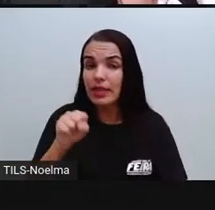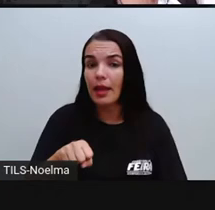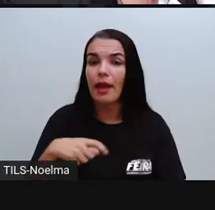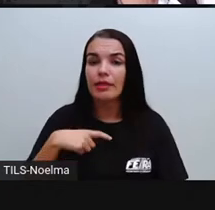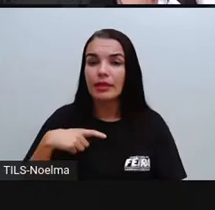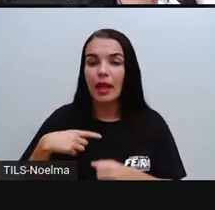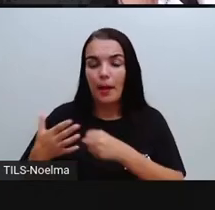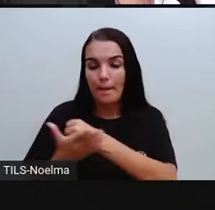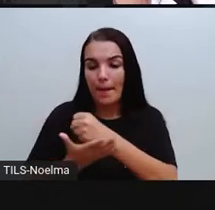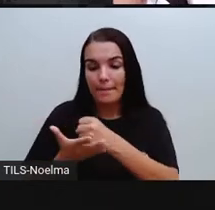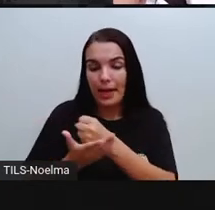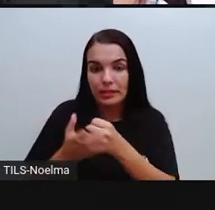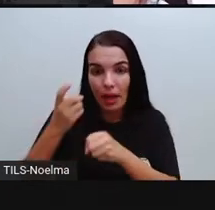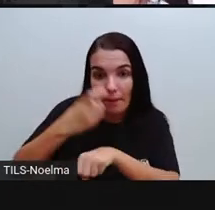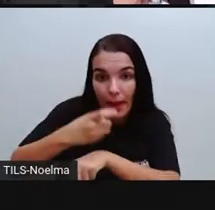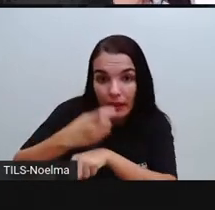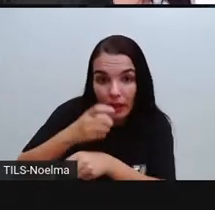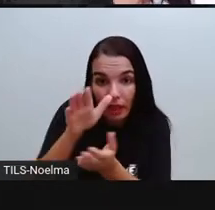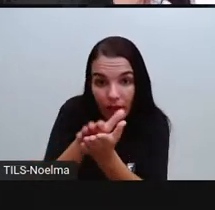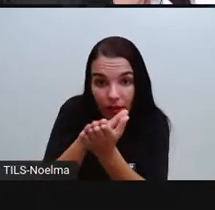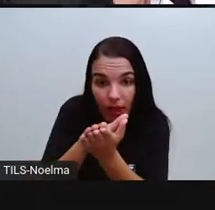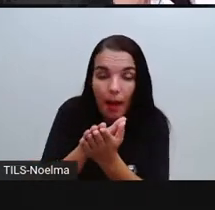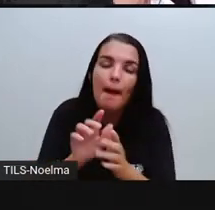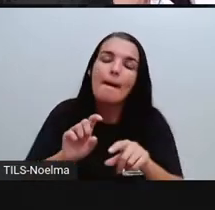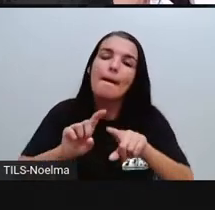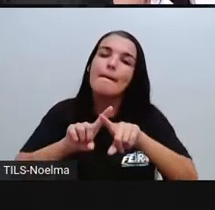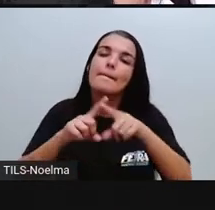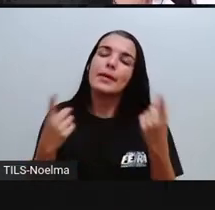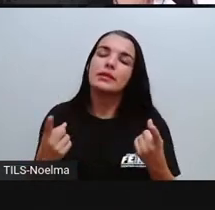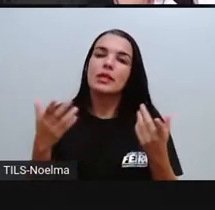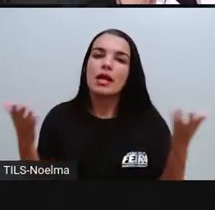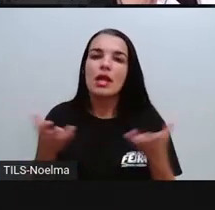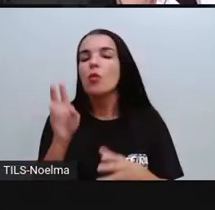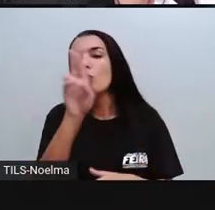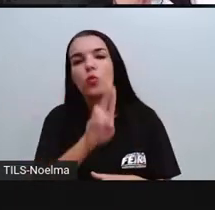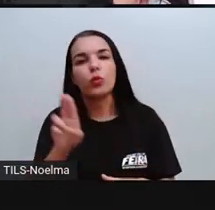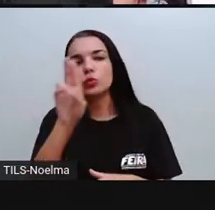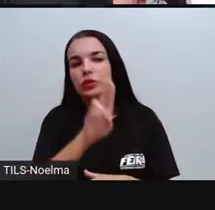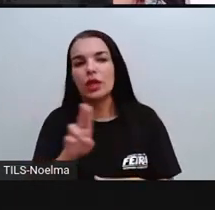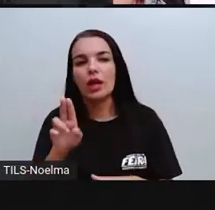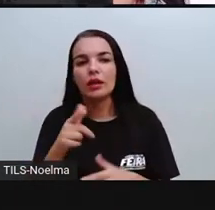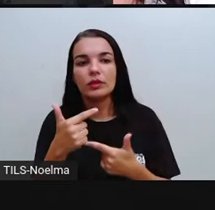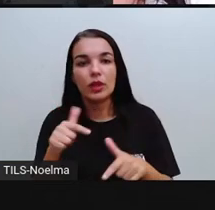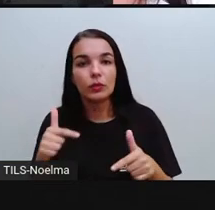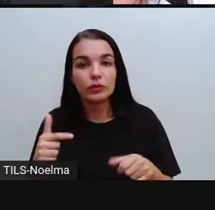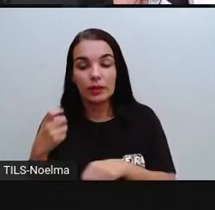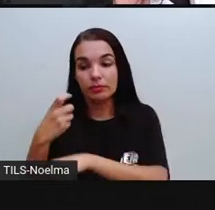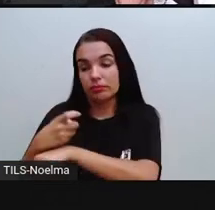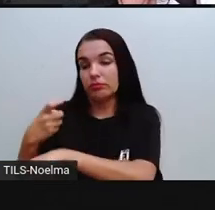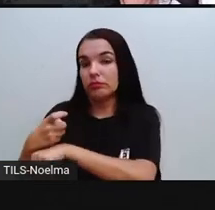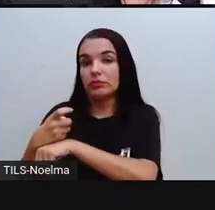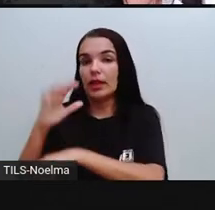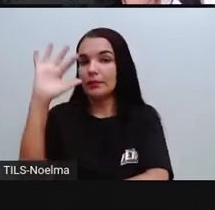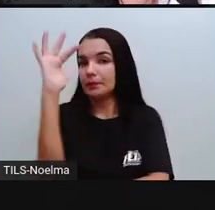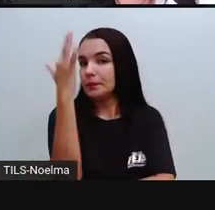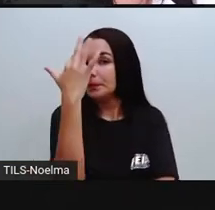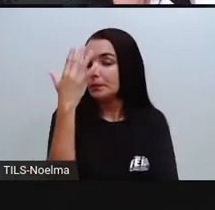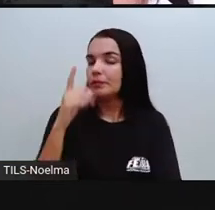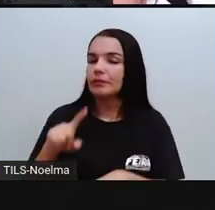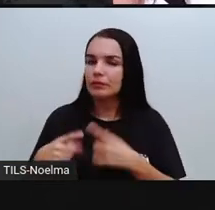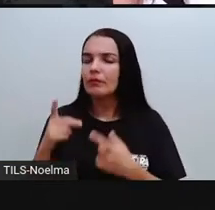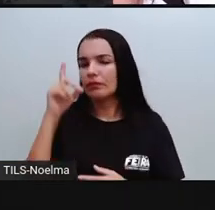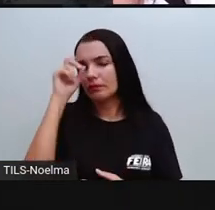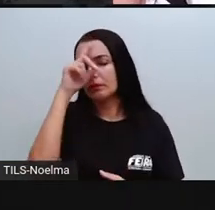em madeira, né? Só que a gente não vai utilizar madeira, até porque nós não temos esses materiais disponíveis e é bem